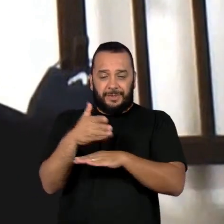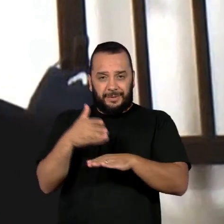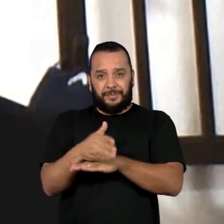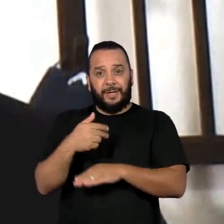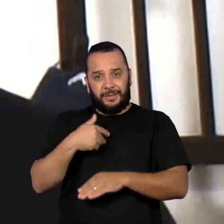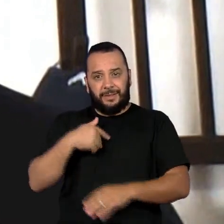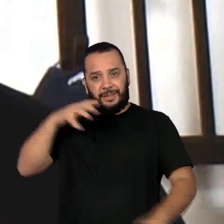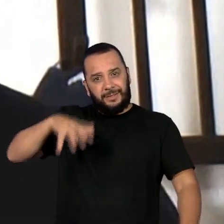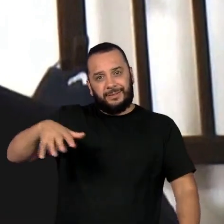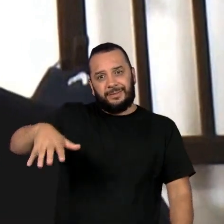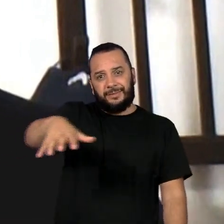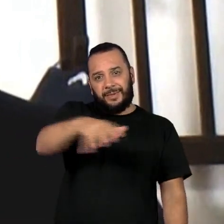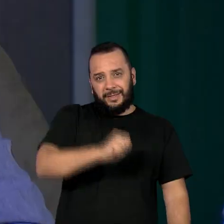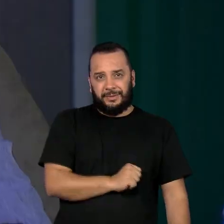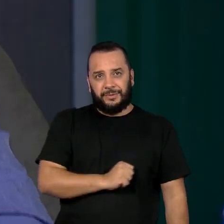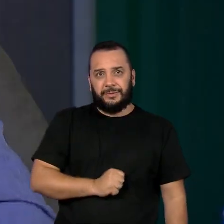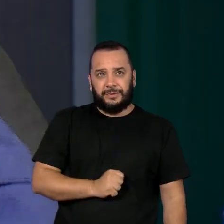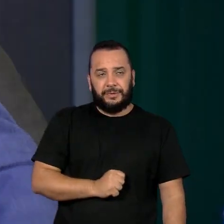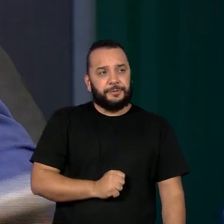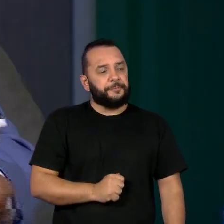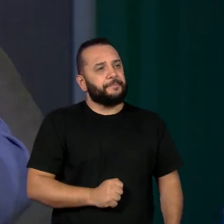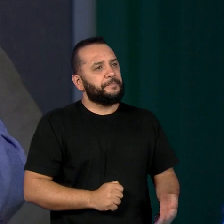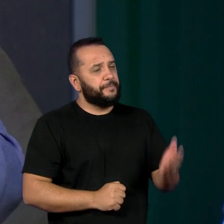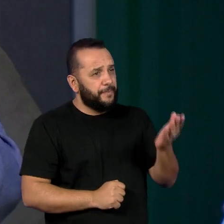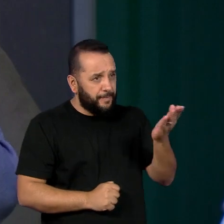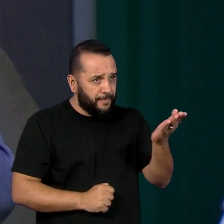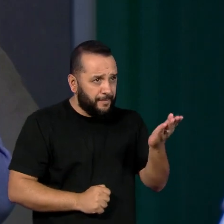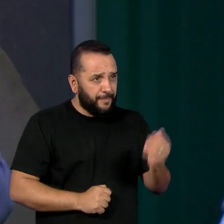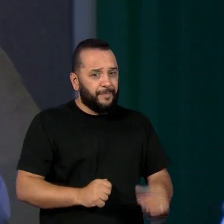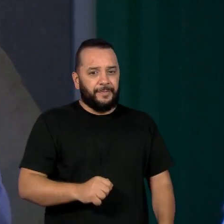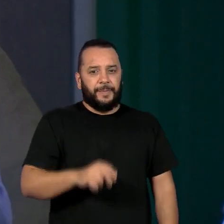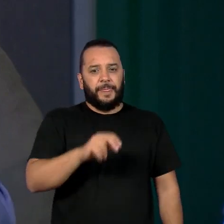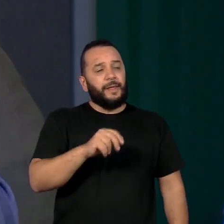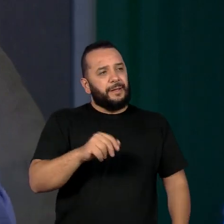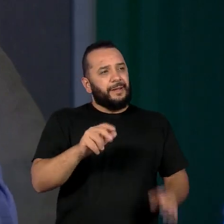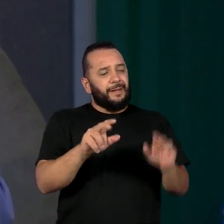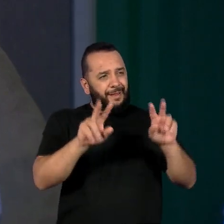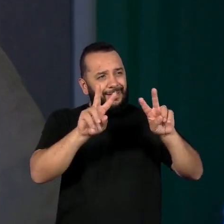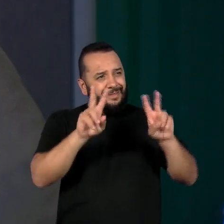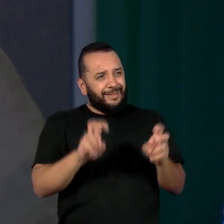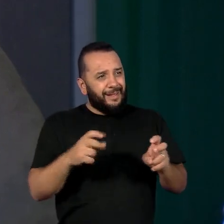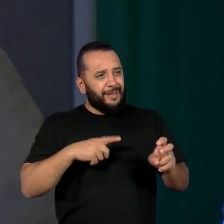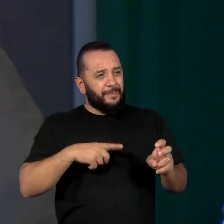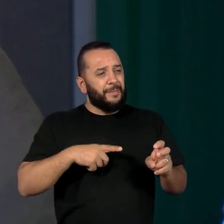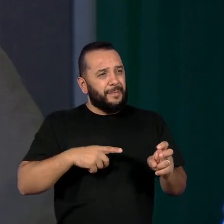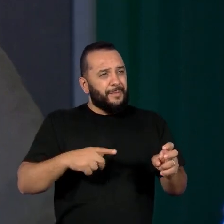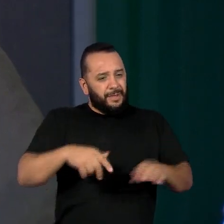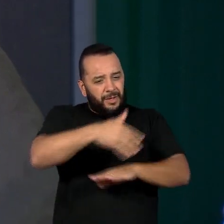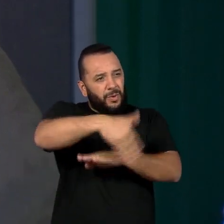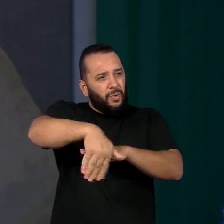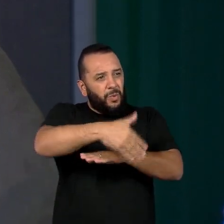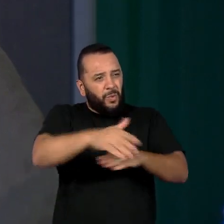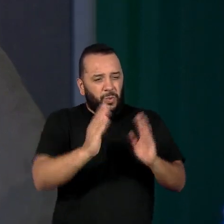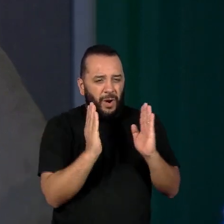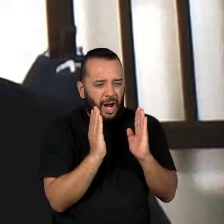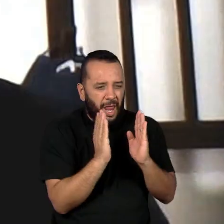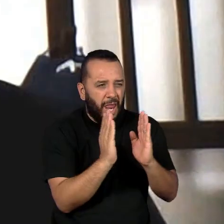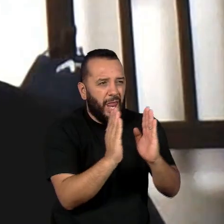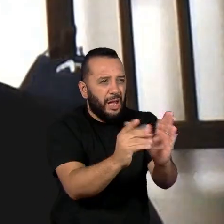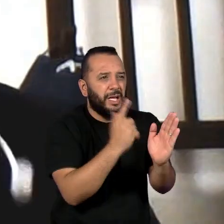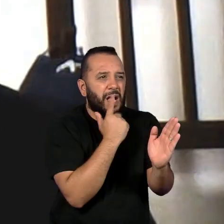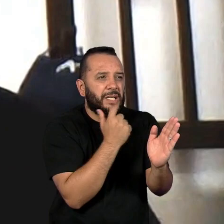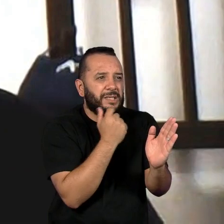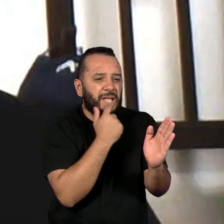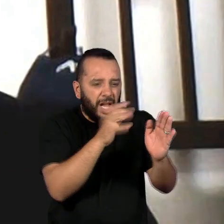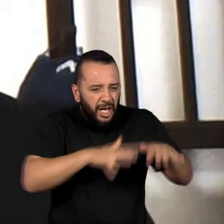espaços. E você, na Viela Ensanguentada, diz exatamente o quê? Por que essa Viela